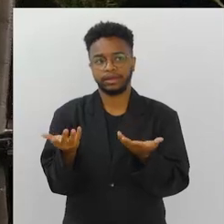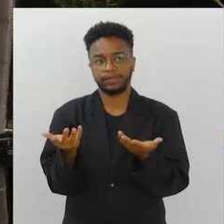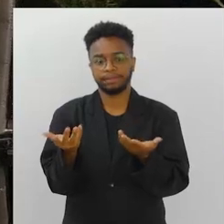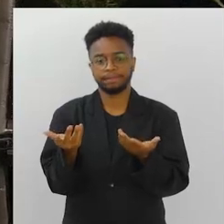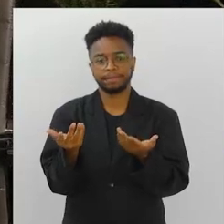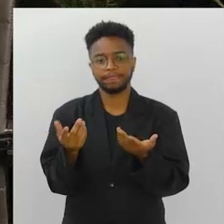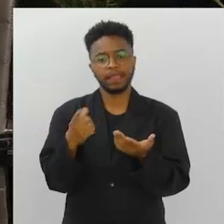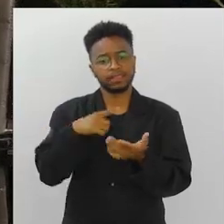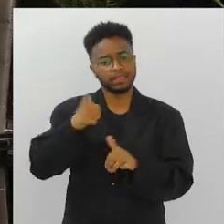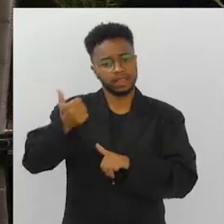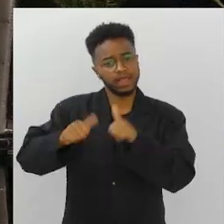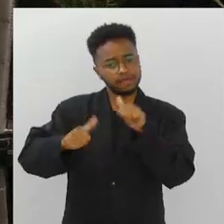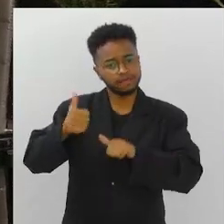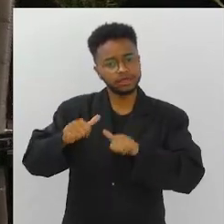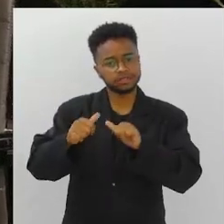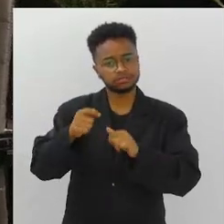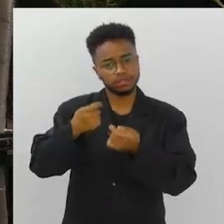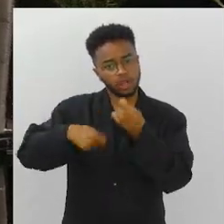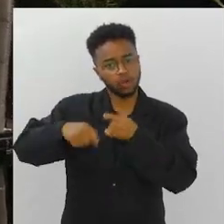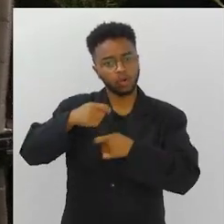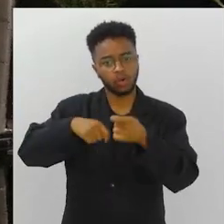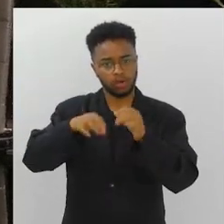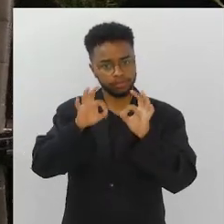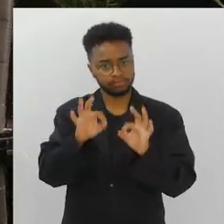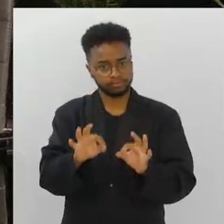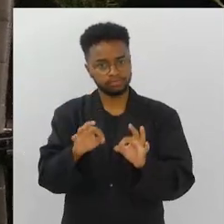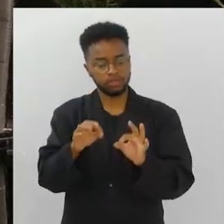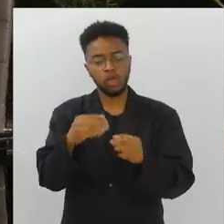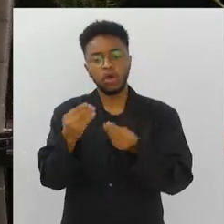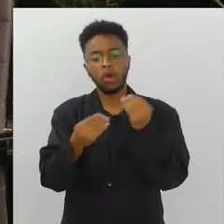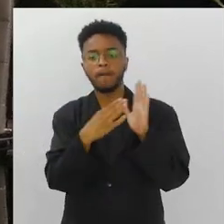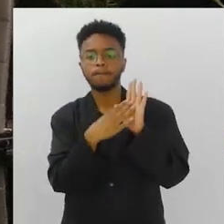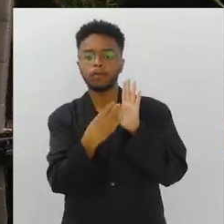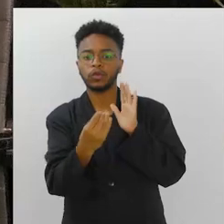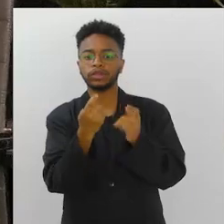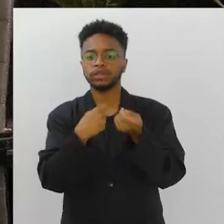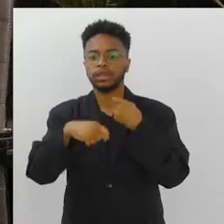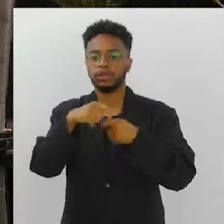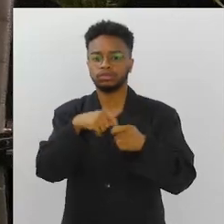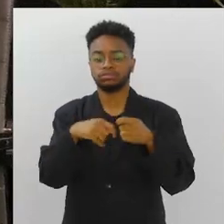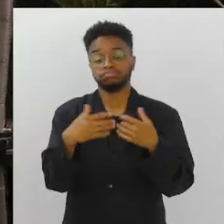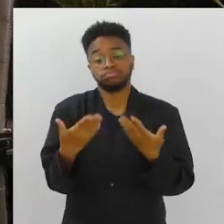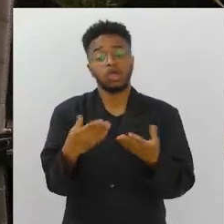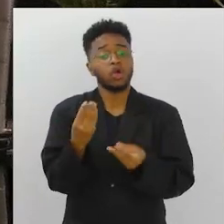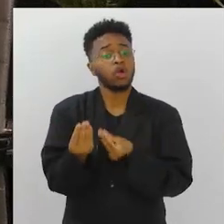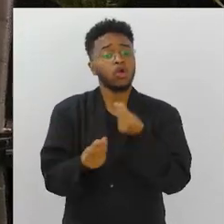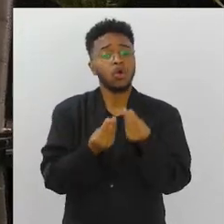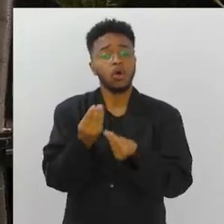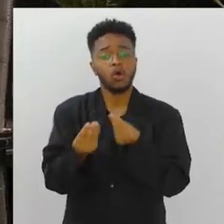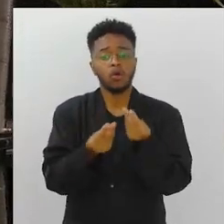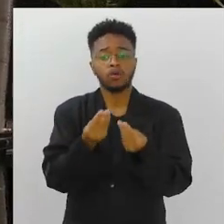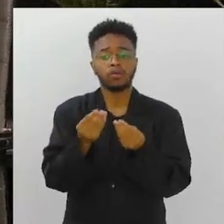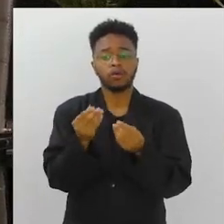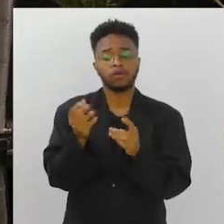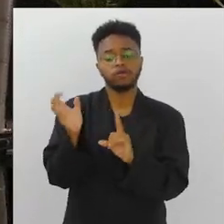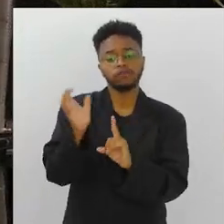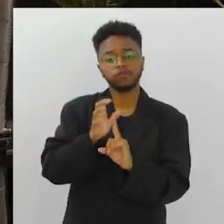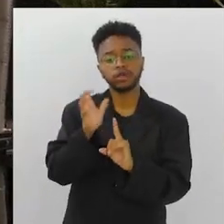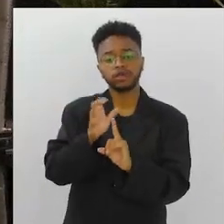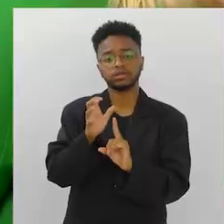análise econômica, modelos econômicos e de que forma isso